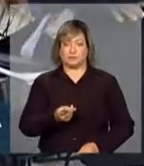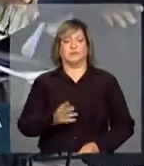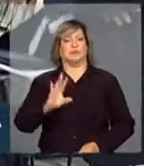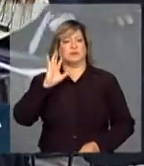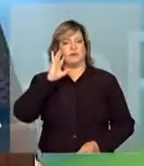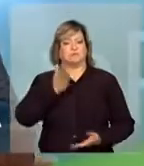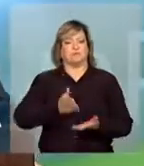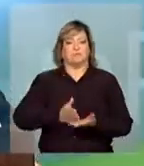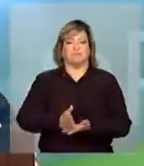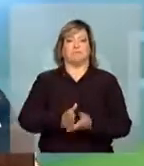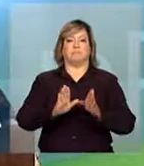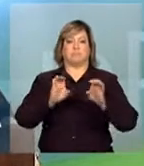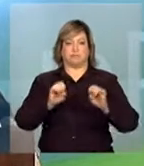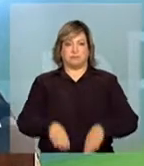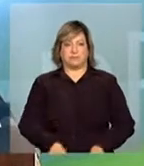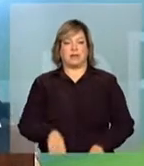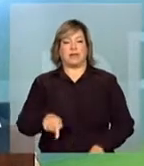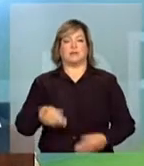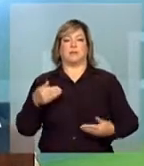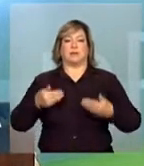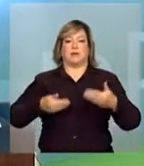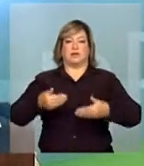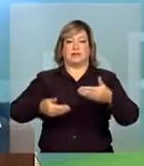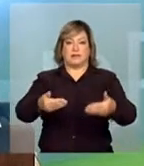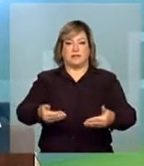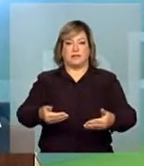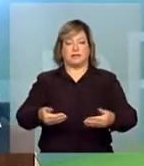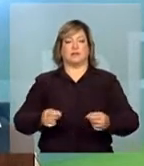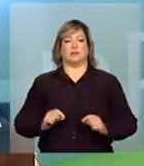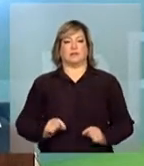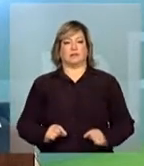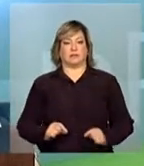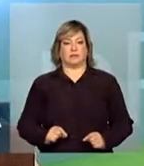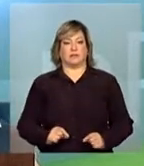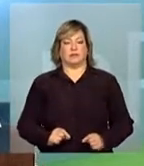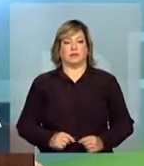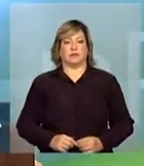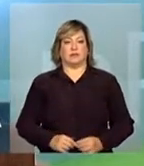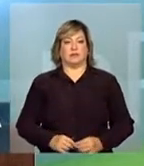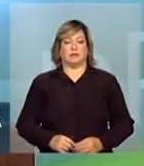decisivos nesse processo mediano um conflito do qual